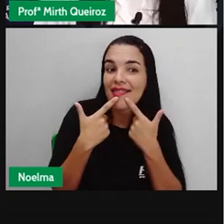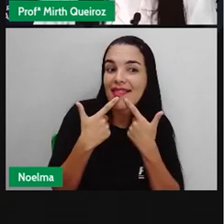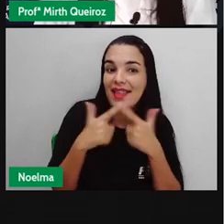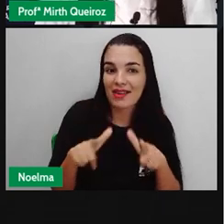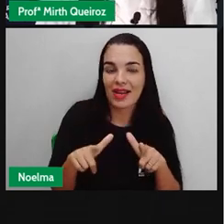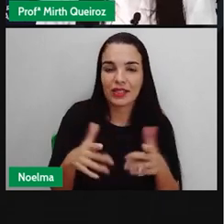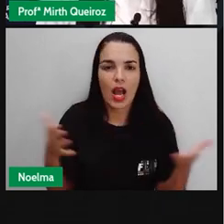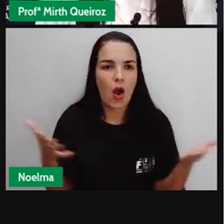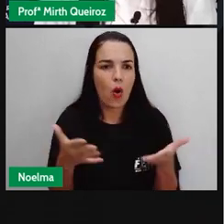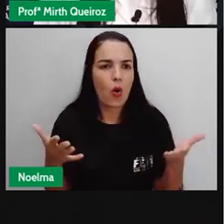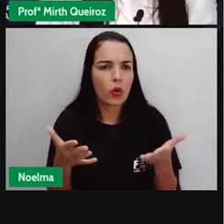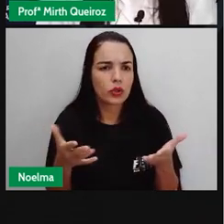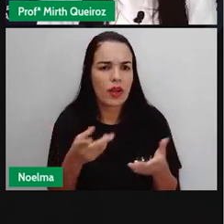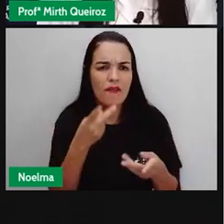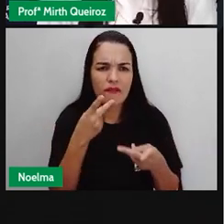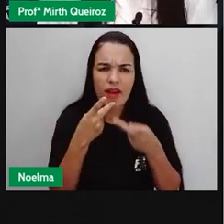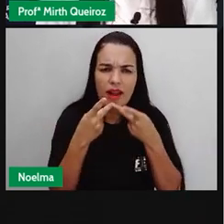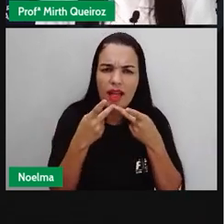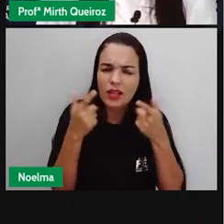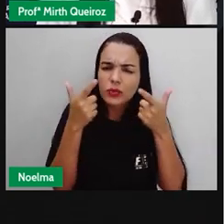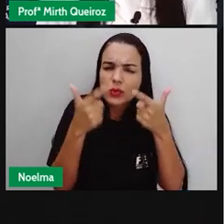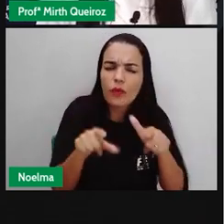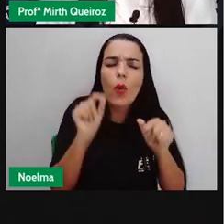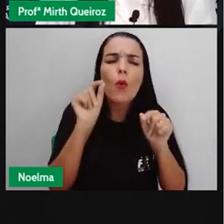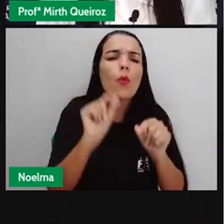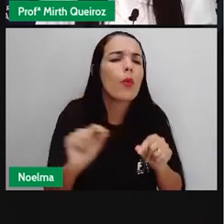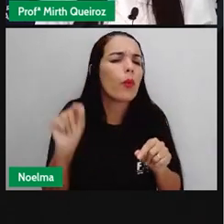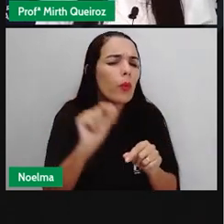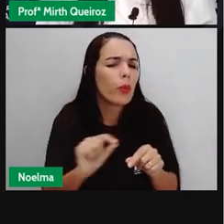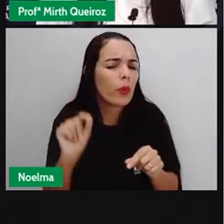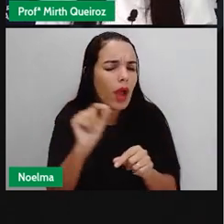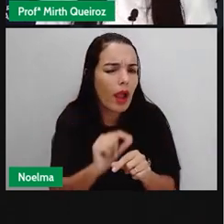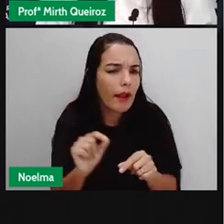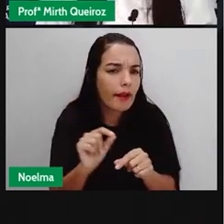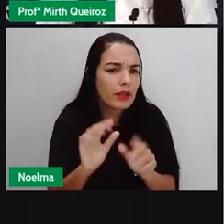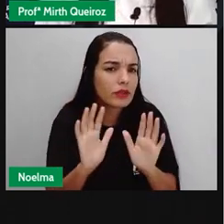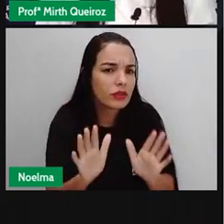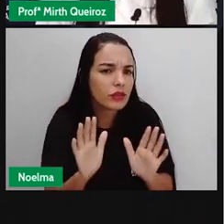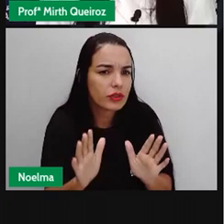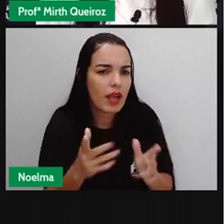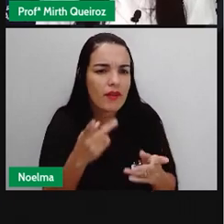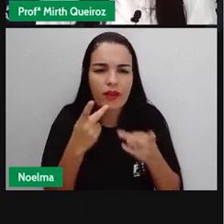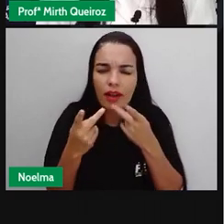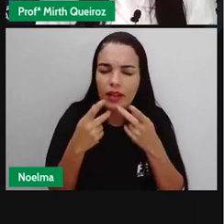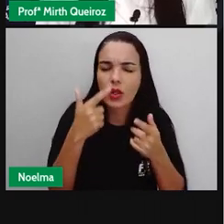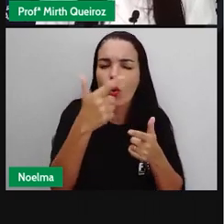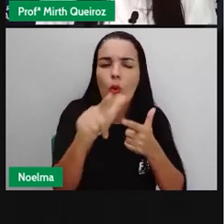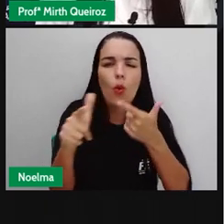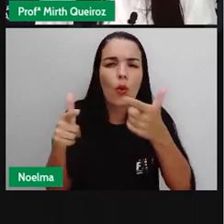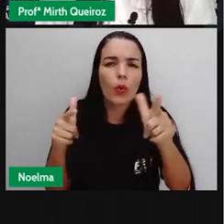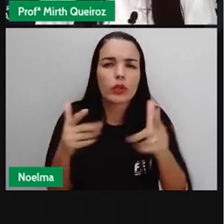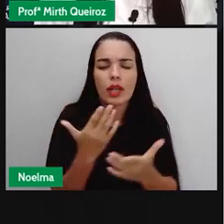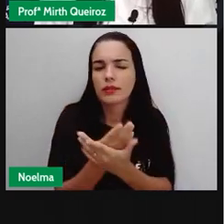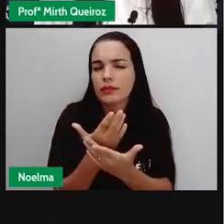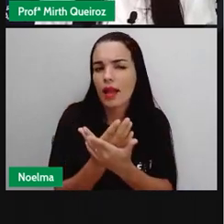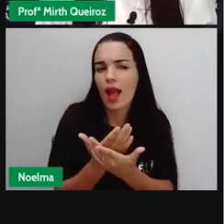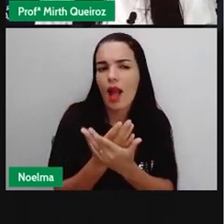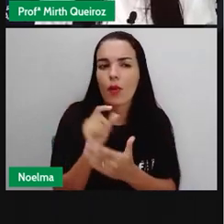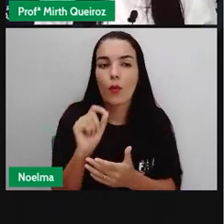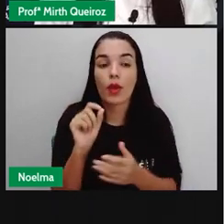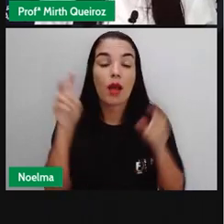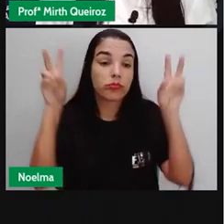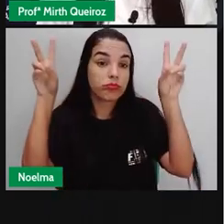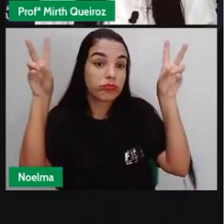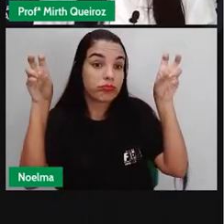vai reforçar mais um pouquinho sobre um assunto que a gente já tem falado já em outras aulas de linguagem, né? Que é